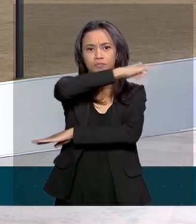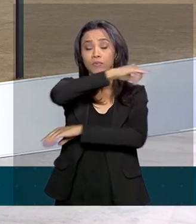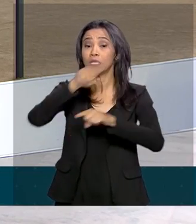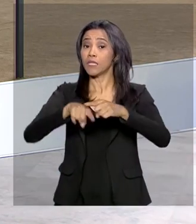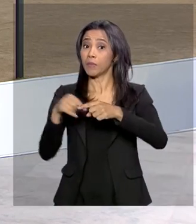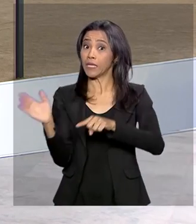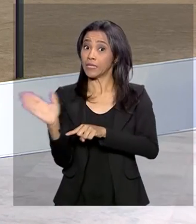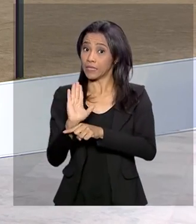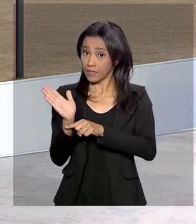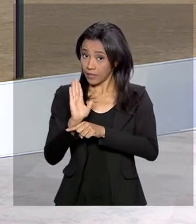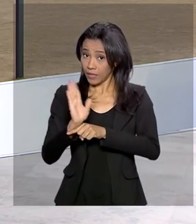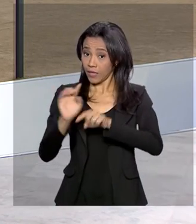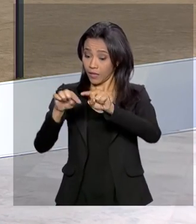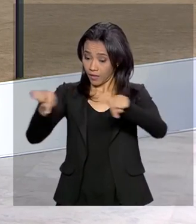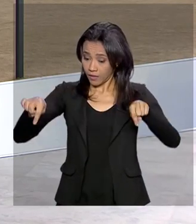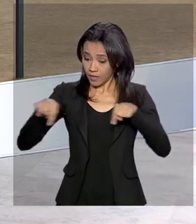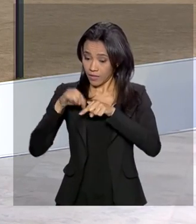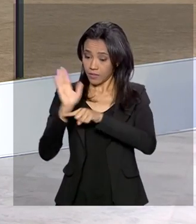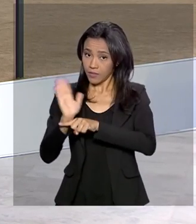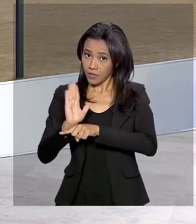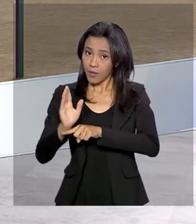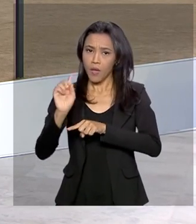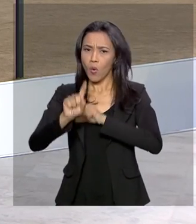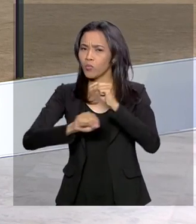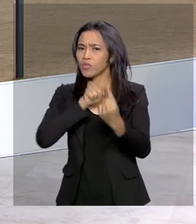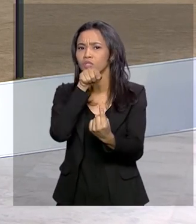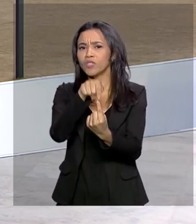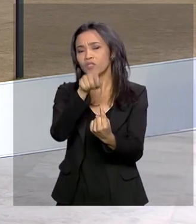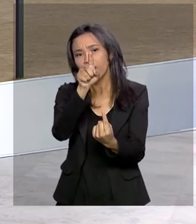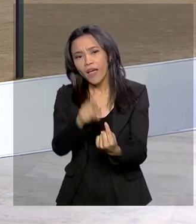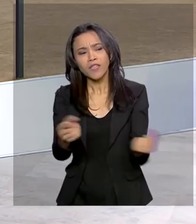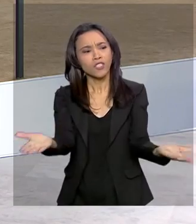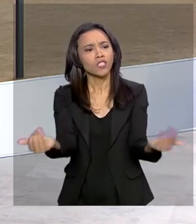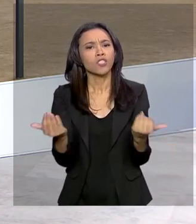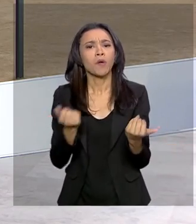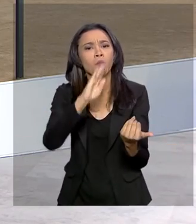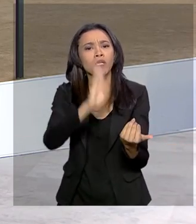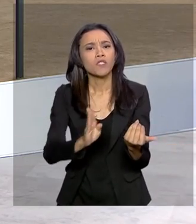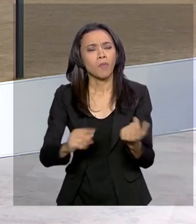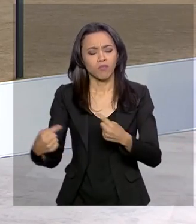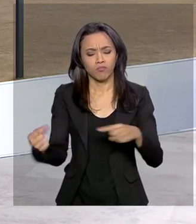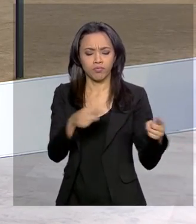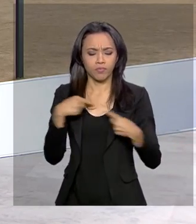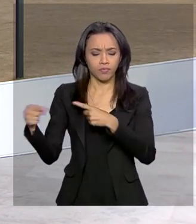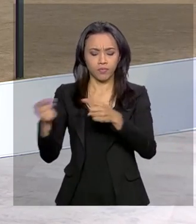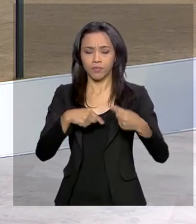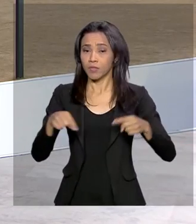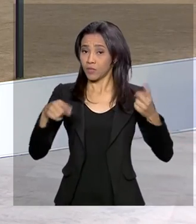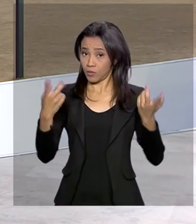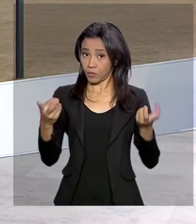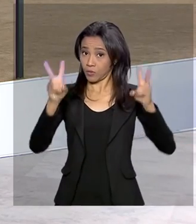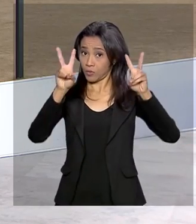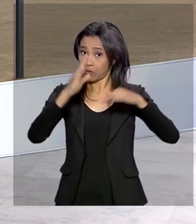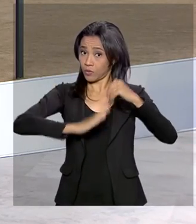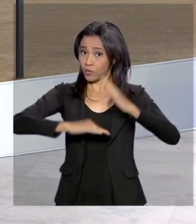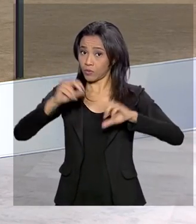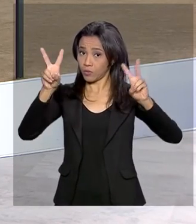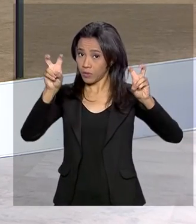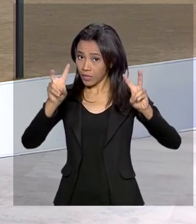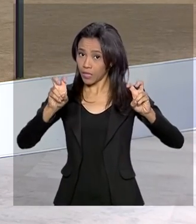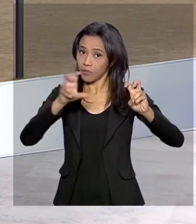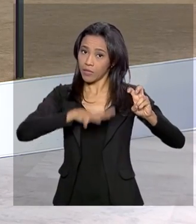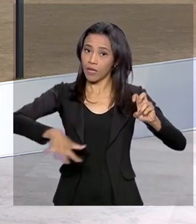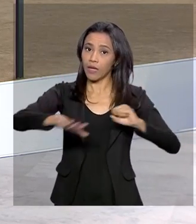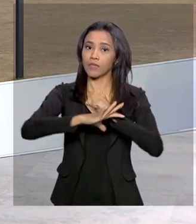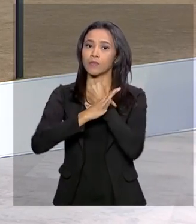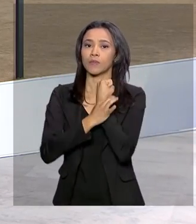A ideia é incluir o brasileiro no debate sobre as necessidades atuais da segurança pública. E o governo também quer